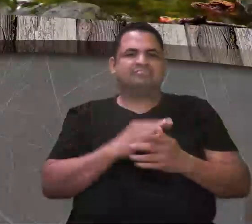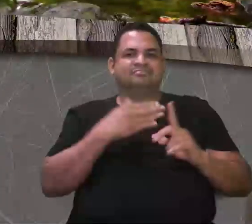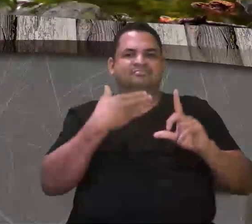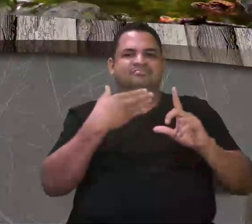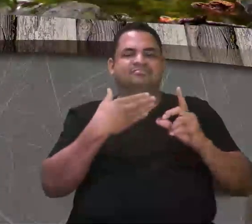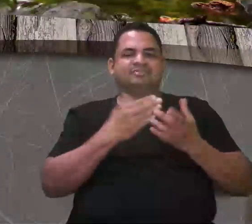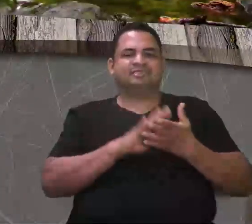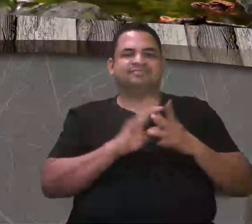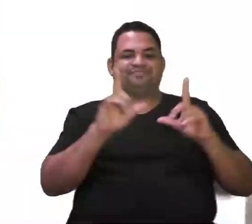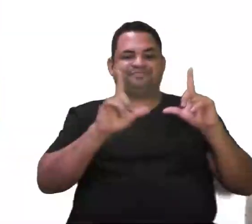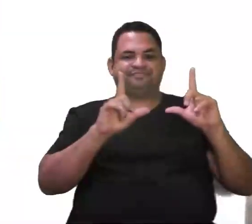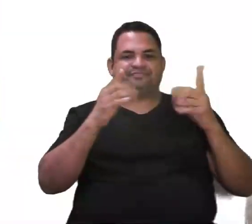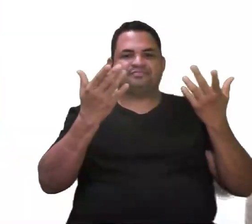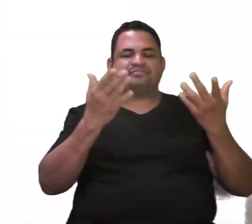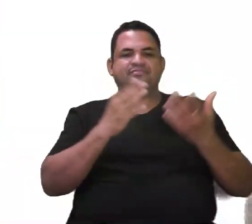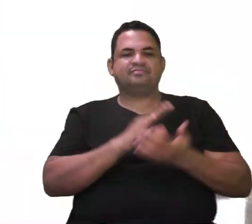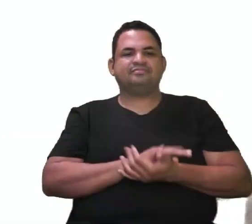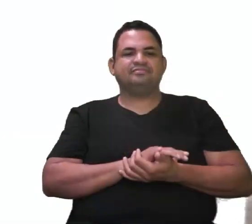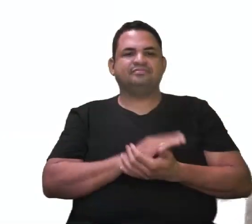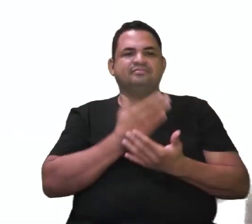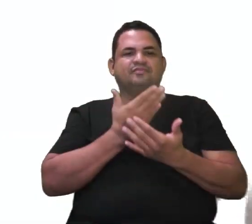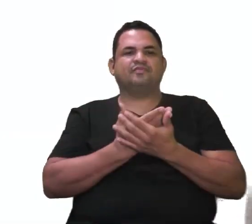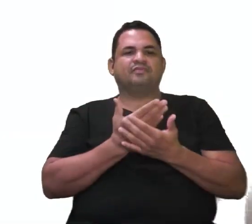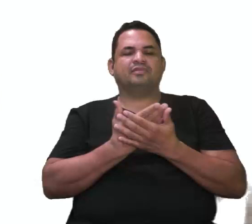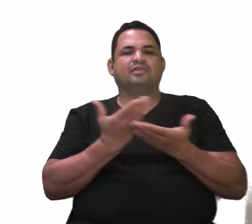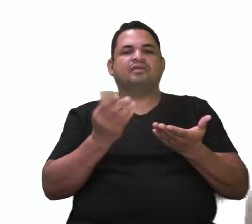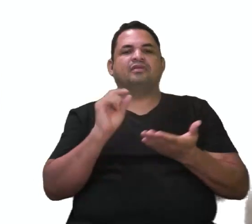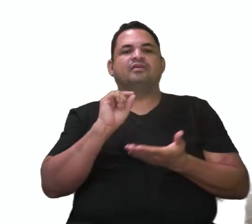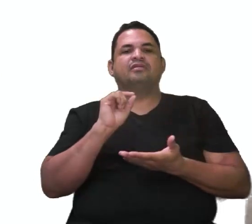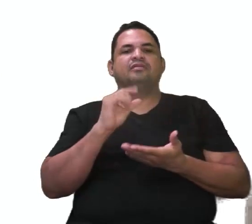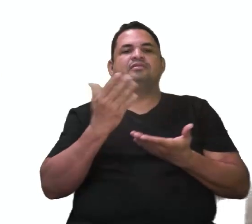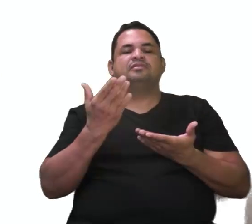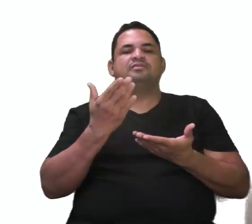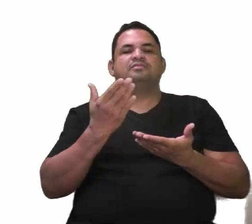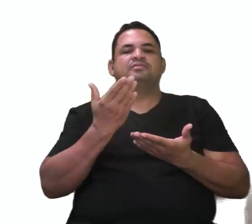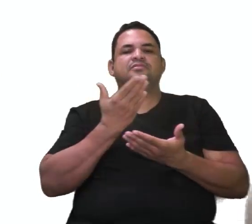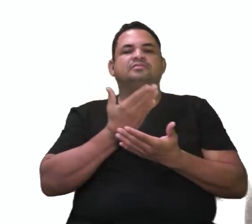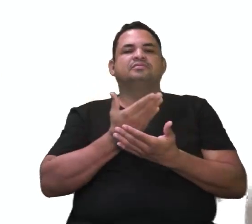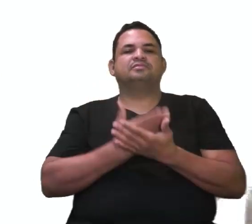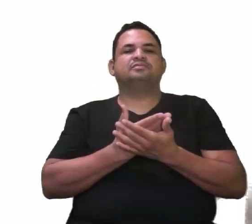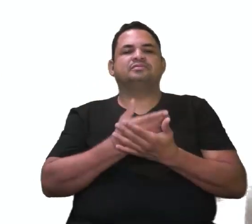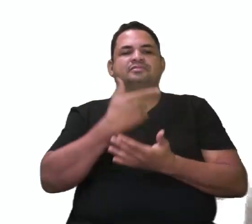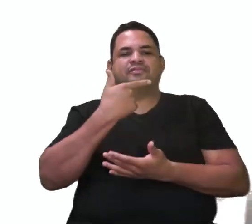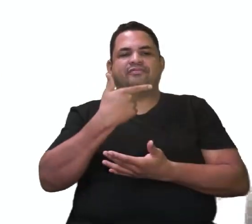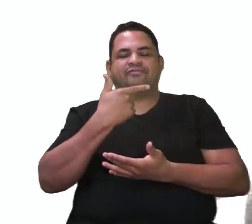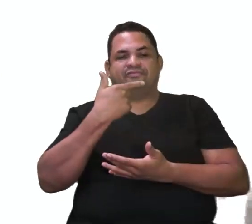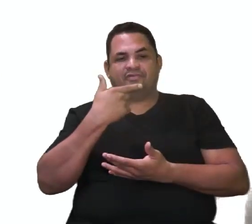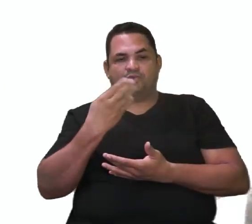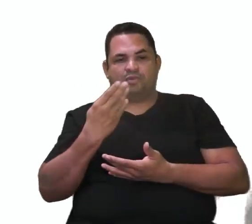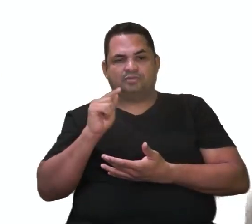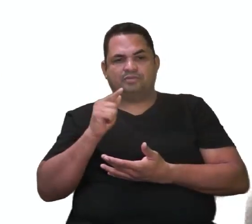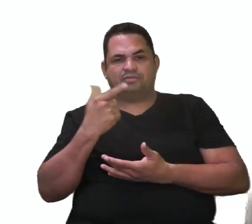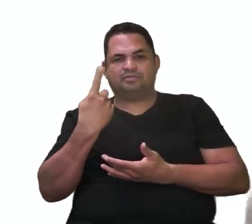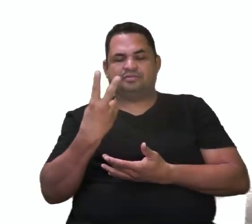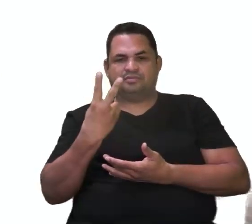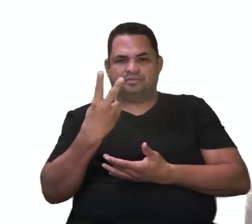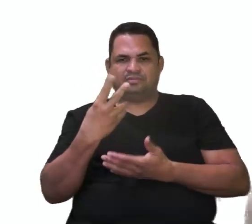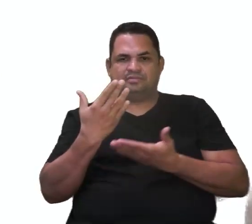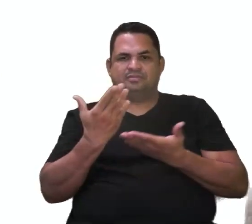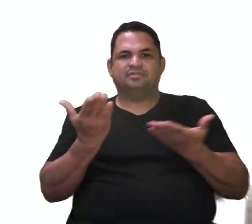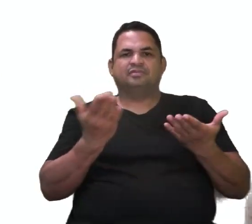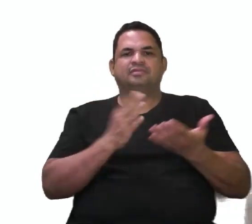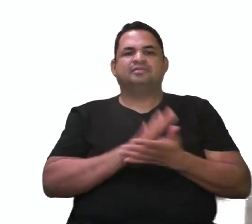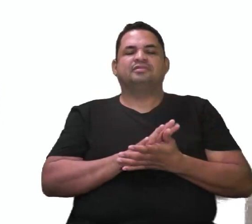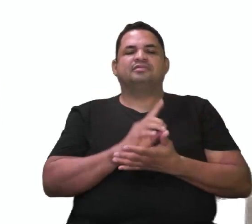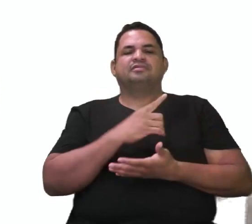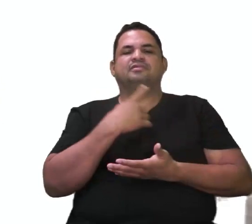quadro, chega lá. Gente, nessa aula, que é a aula 24.2, muito